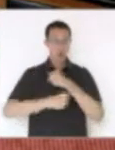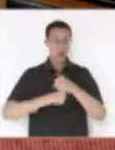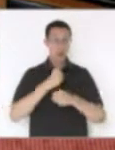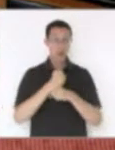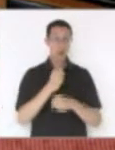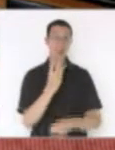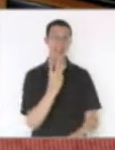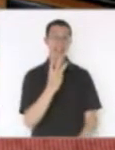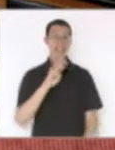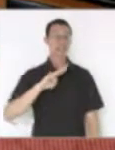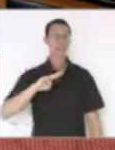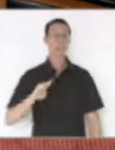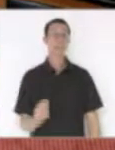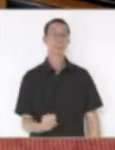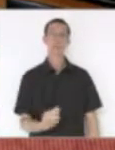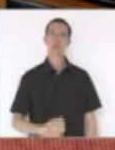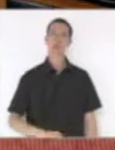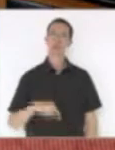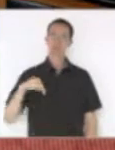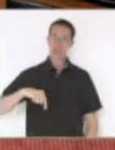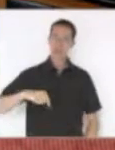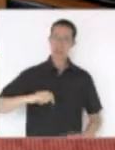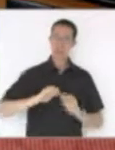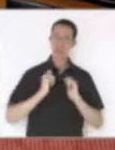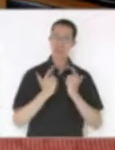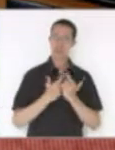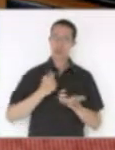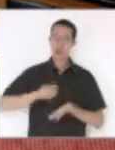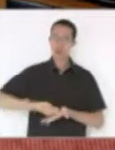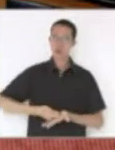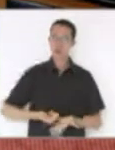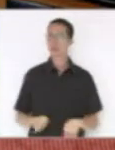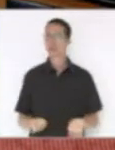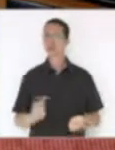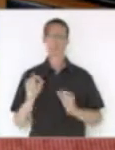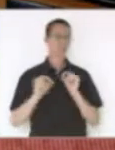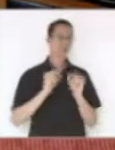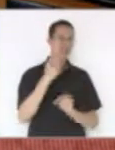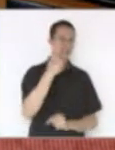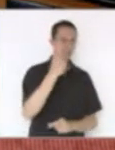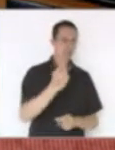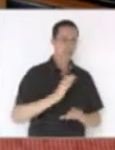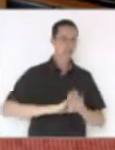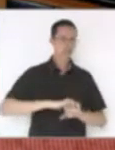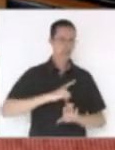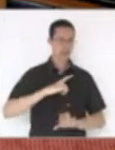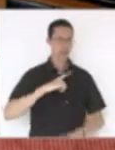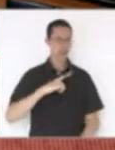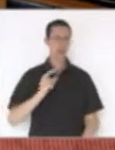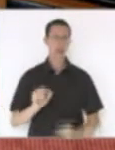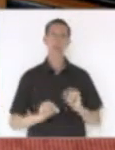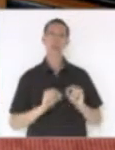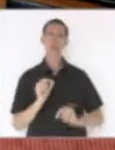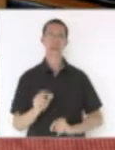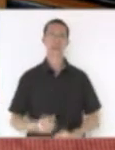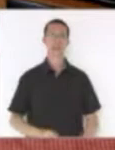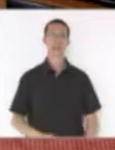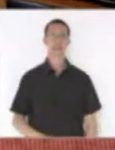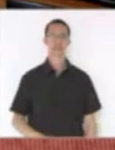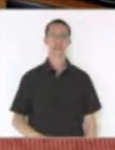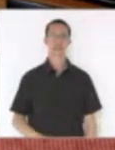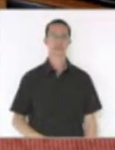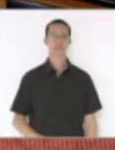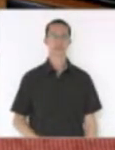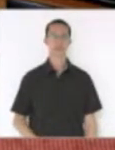casa está pagando. Então, eu lhe pergunto, há interesse de quem de receber esses três milhões? Eu não vou longe